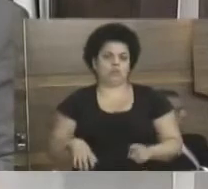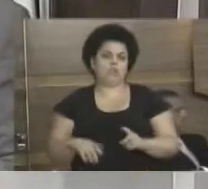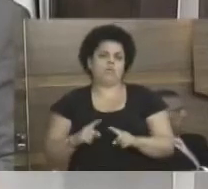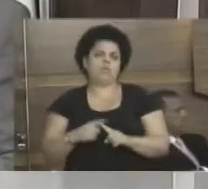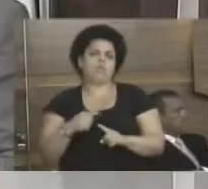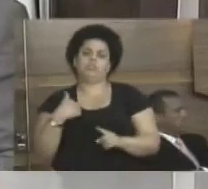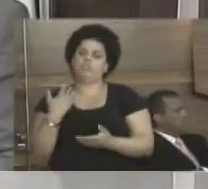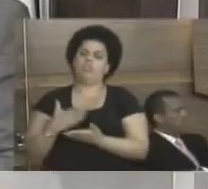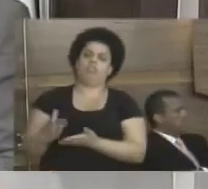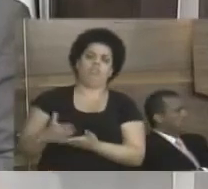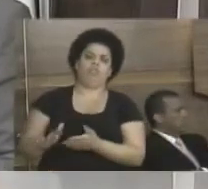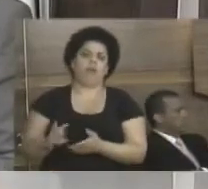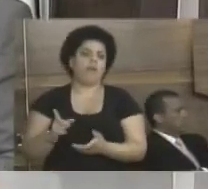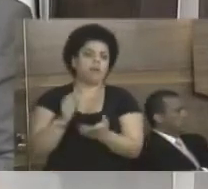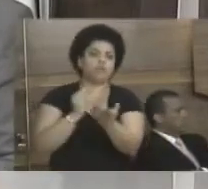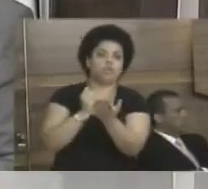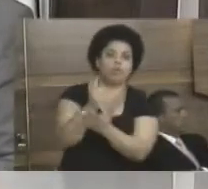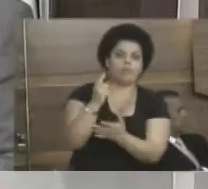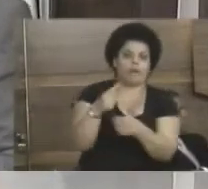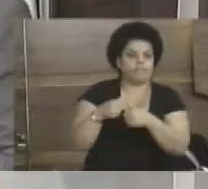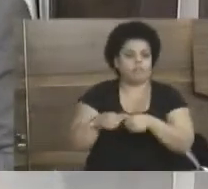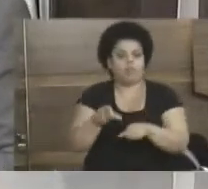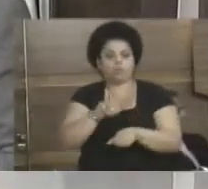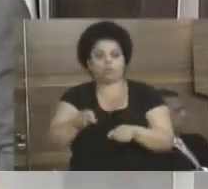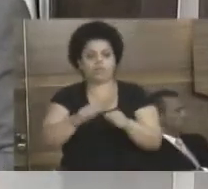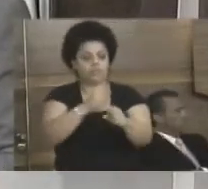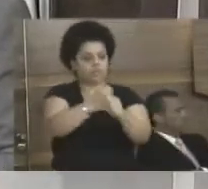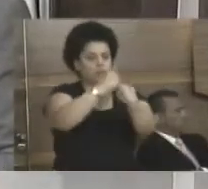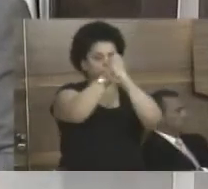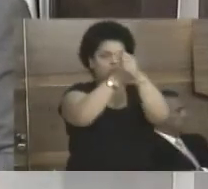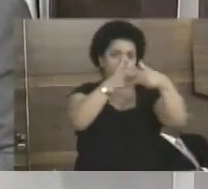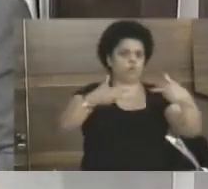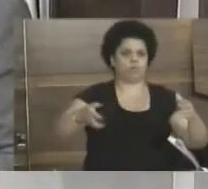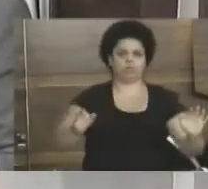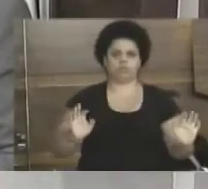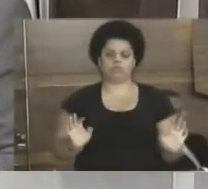gente não está nem indo para a área. É interesse de comprar, de ficar, de fazer alguma coisa.